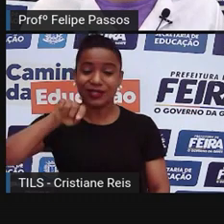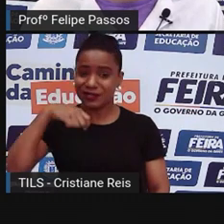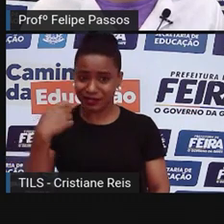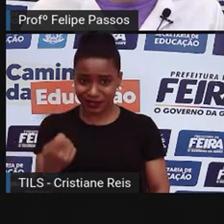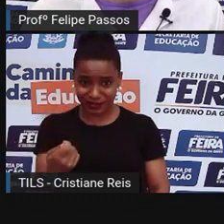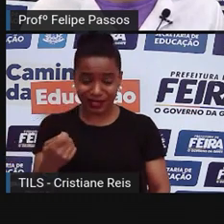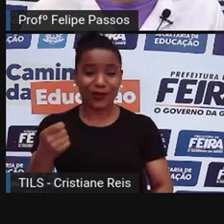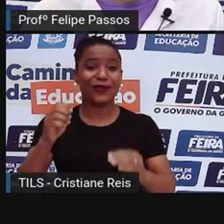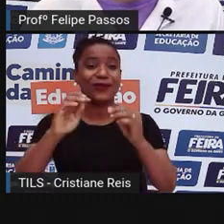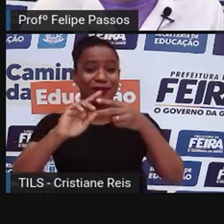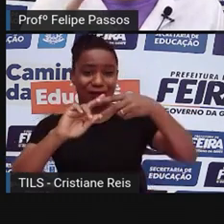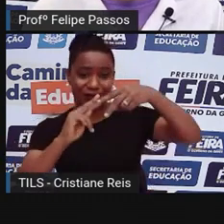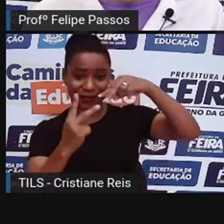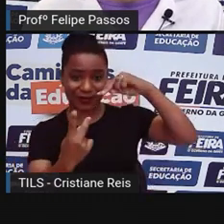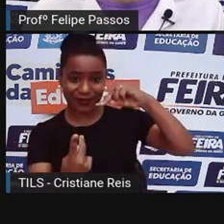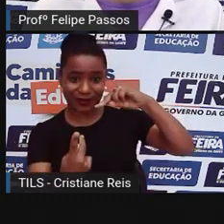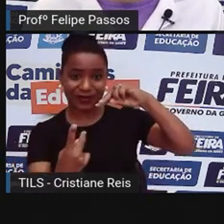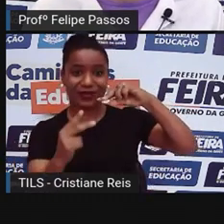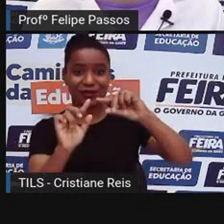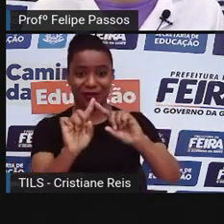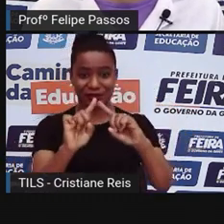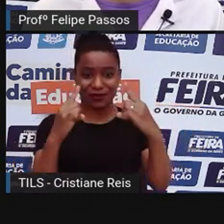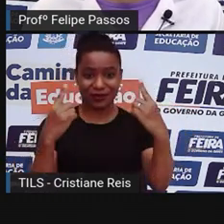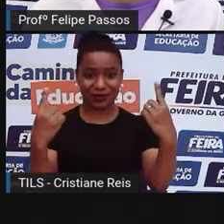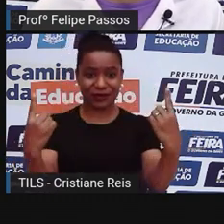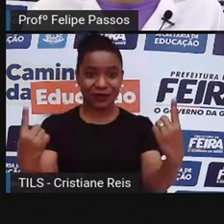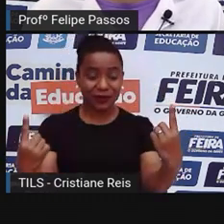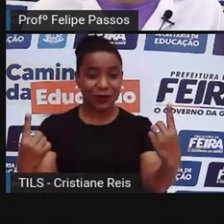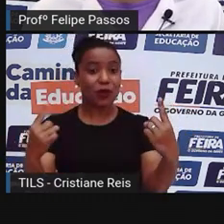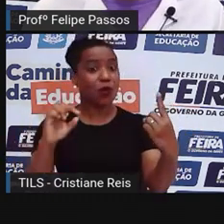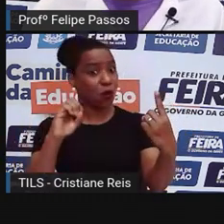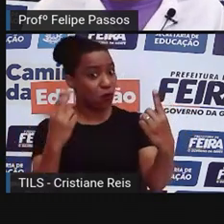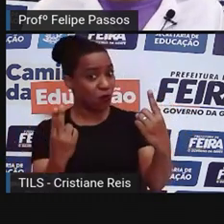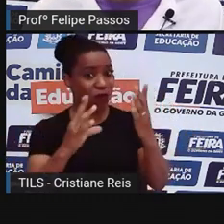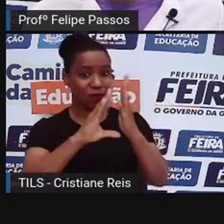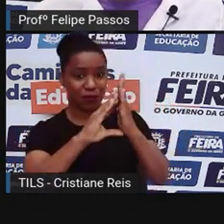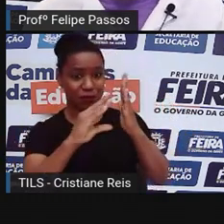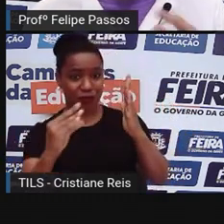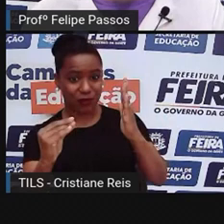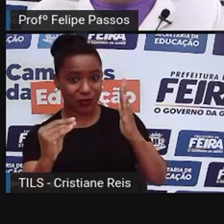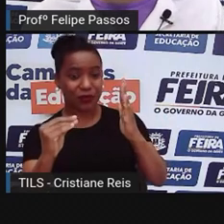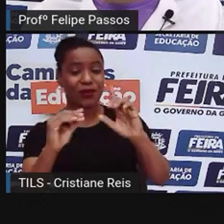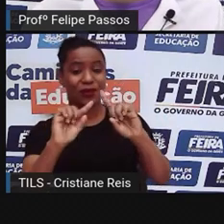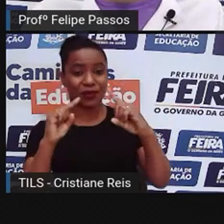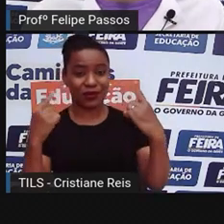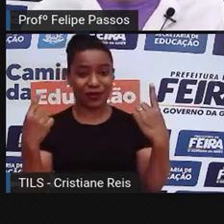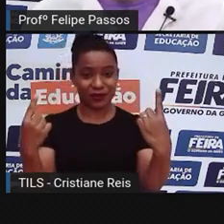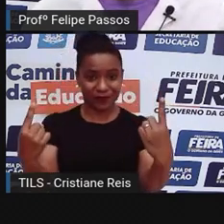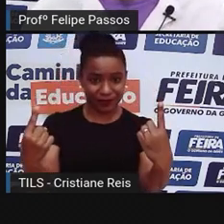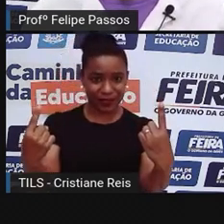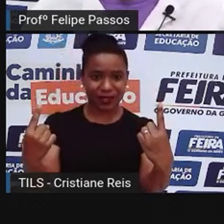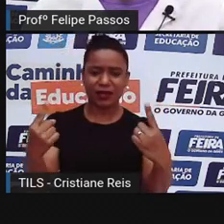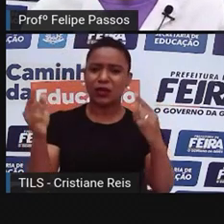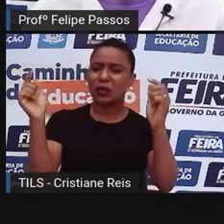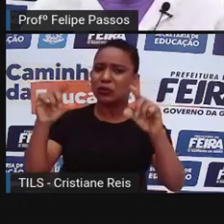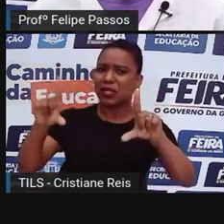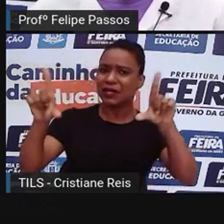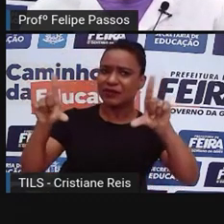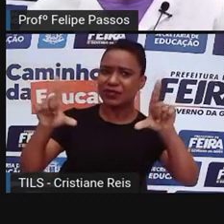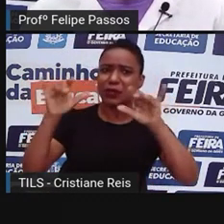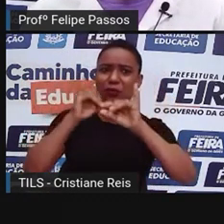nas últimas semanas? Esse é um tema que tem aparecido nos jornais, né? Por que será? No finalzinho a gente vai ver. Então,